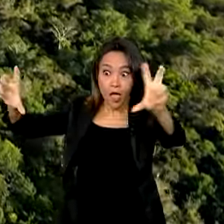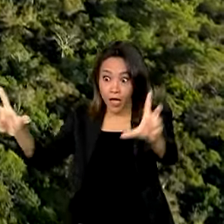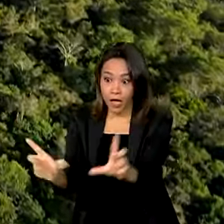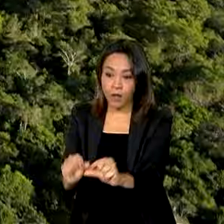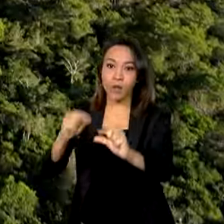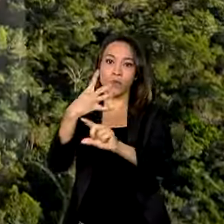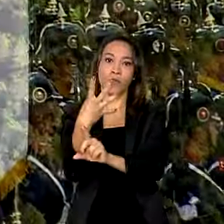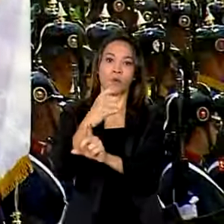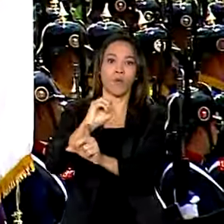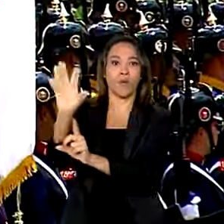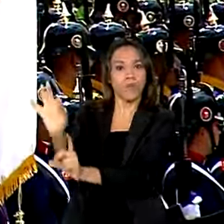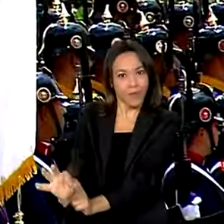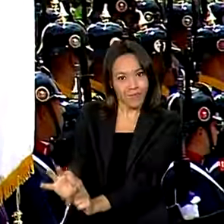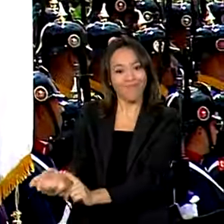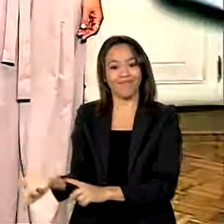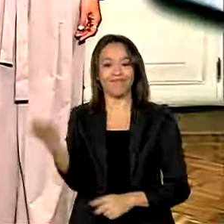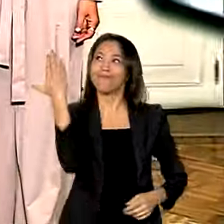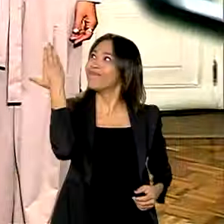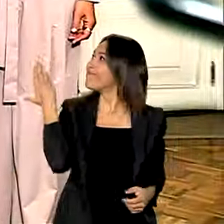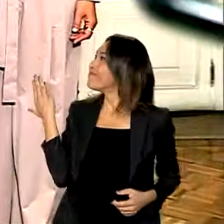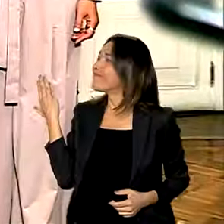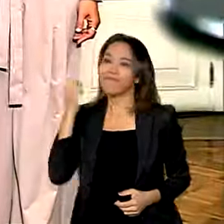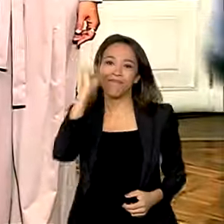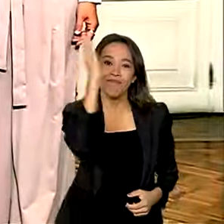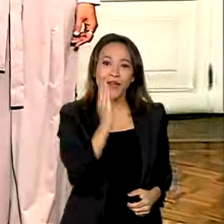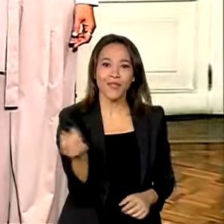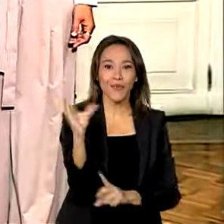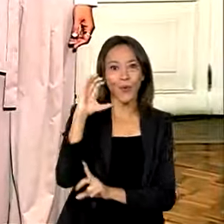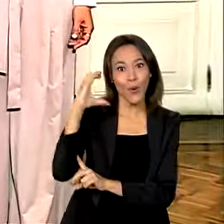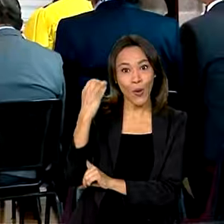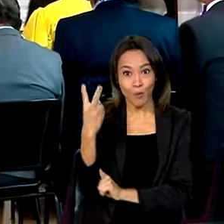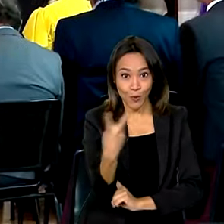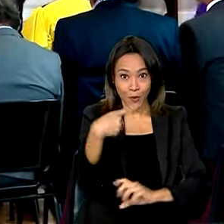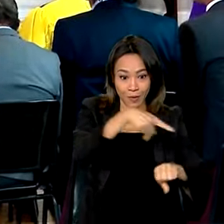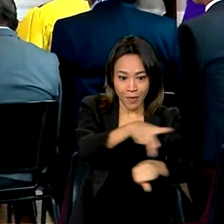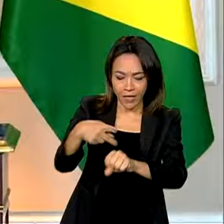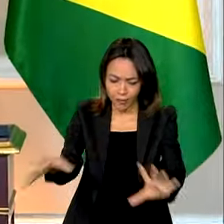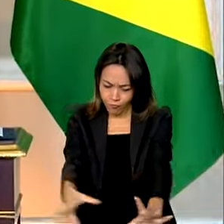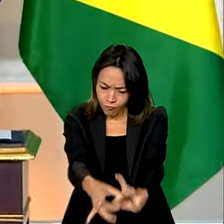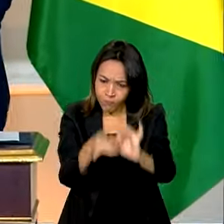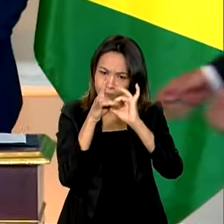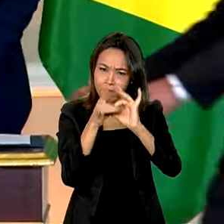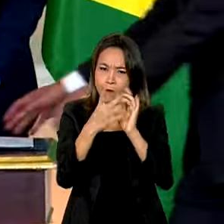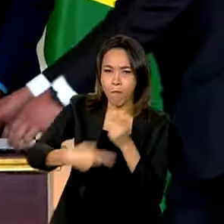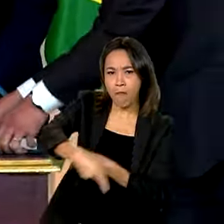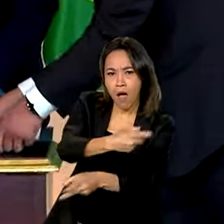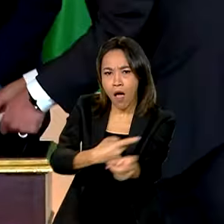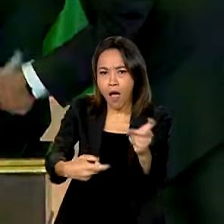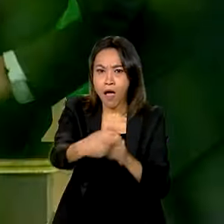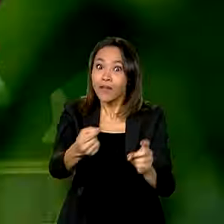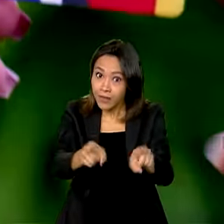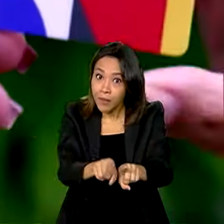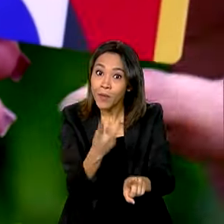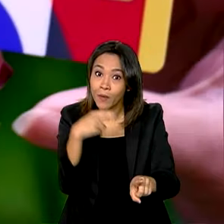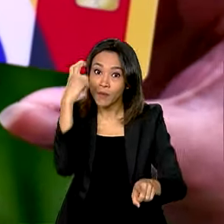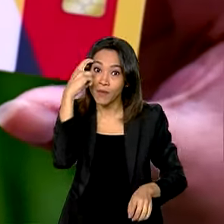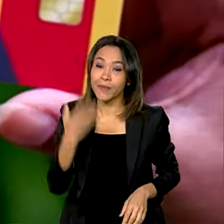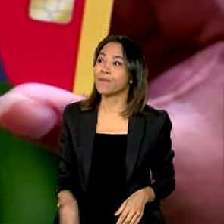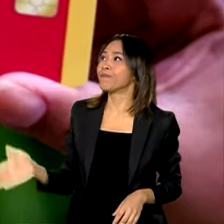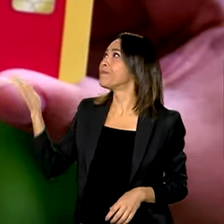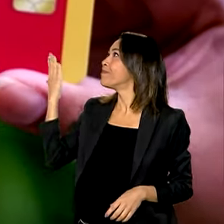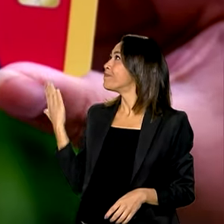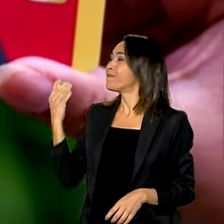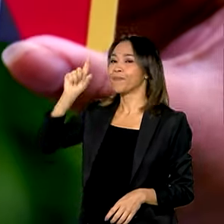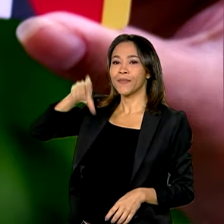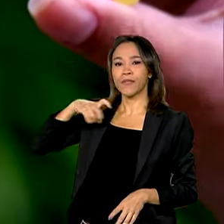40%. Brasil e Colômbia, países fortalecem laços comerciais e culturais. Bolsa